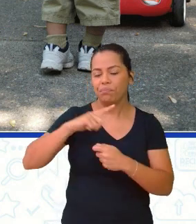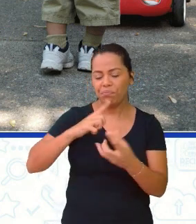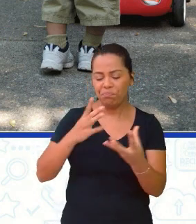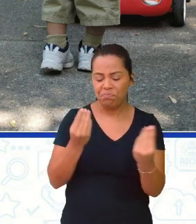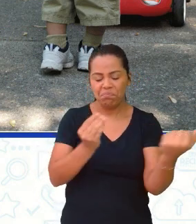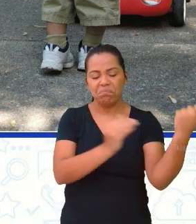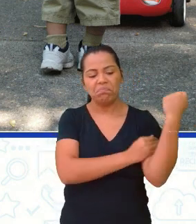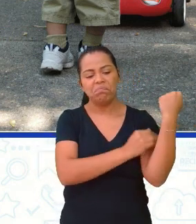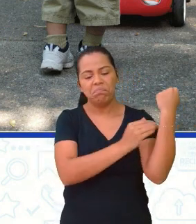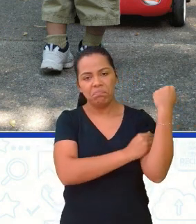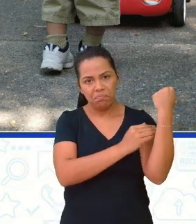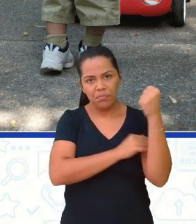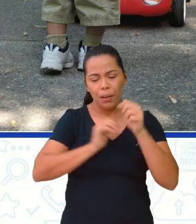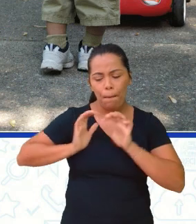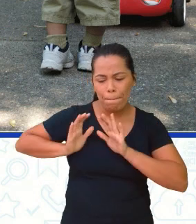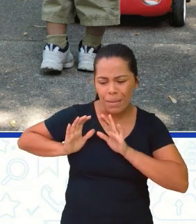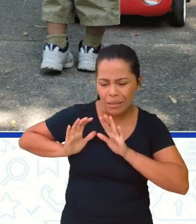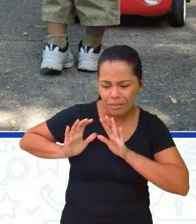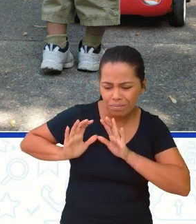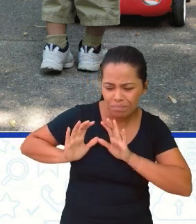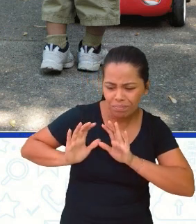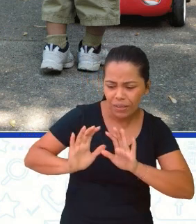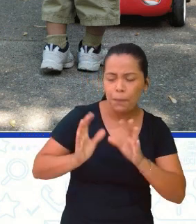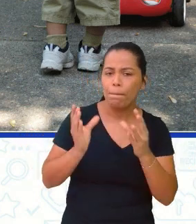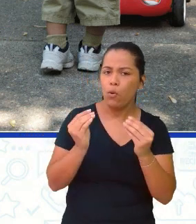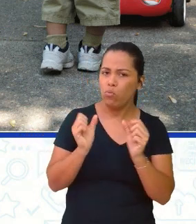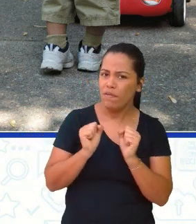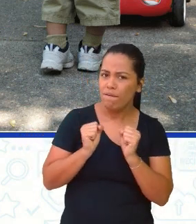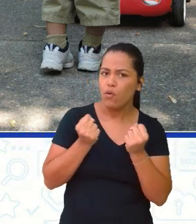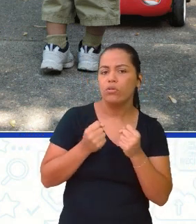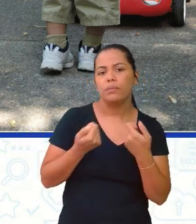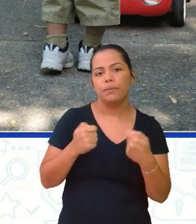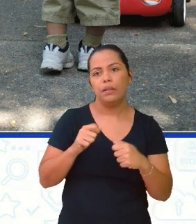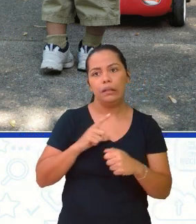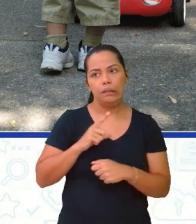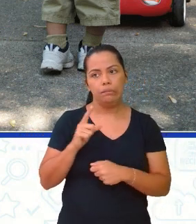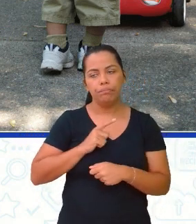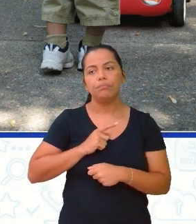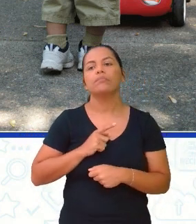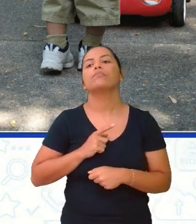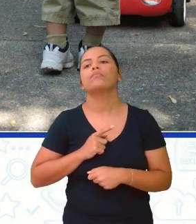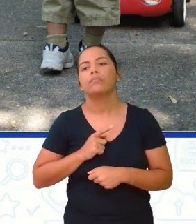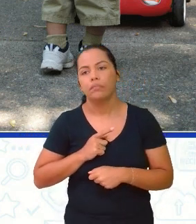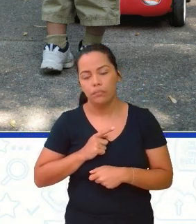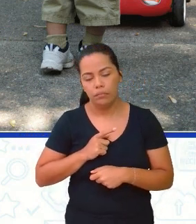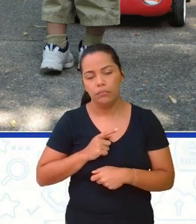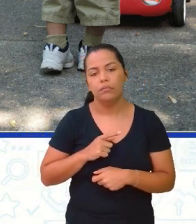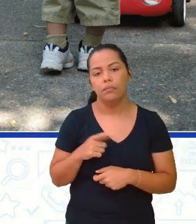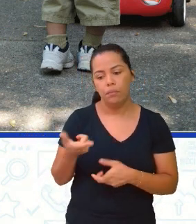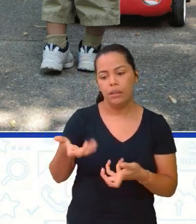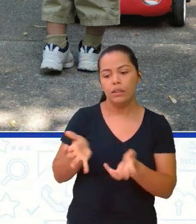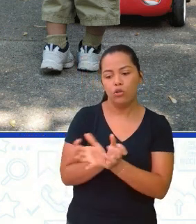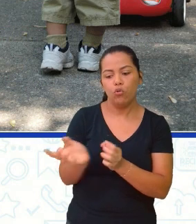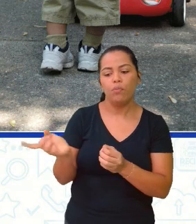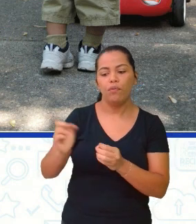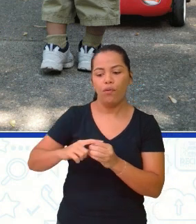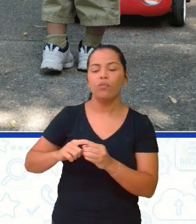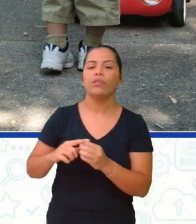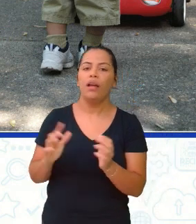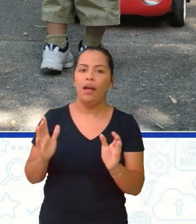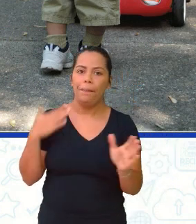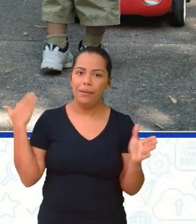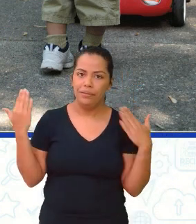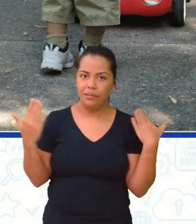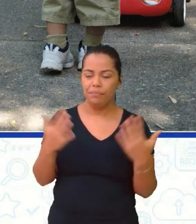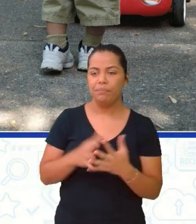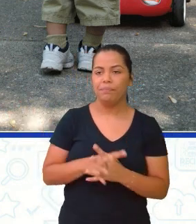grande para esse carro poder seguir, né? E essa turma aí poder passear e não ficar aí parado.